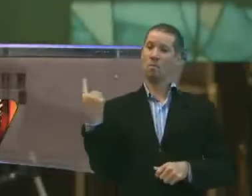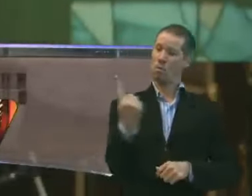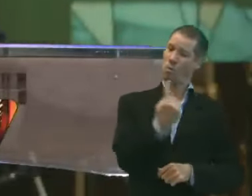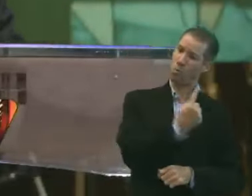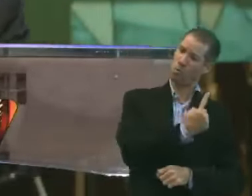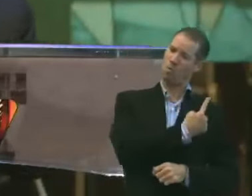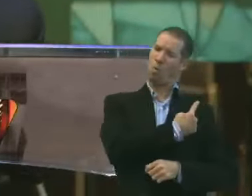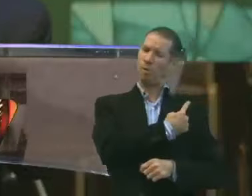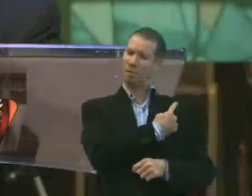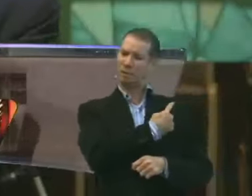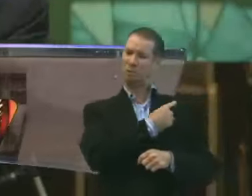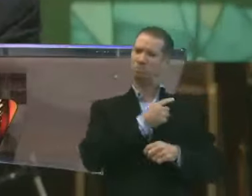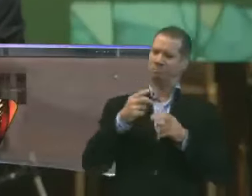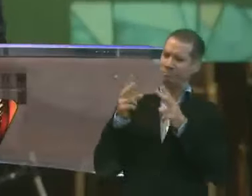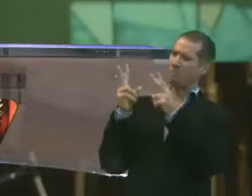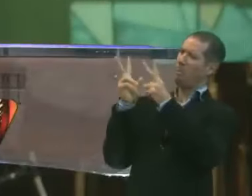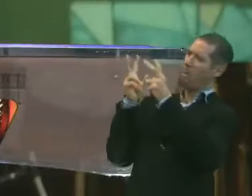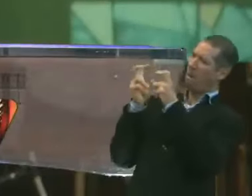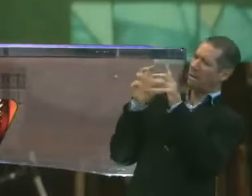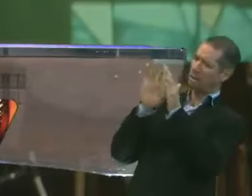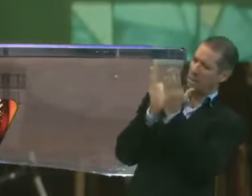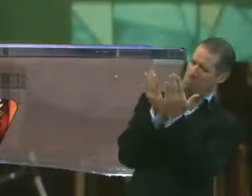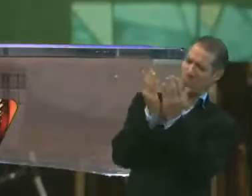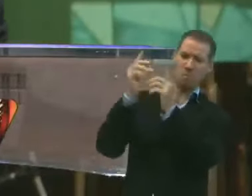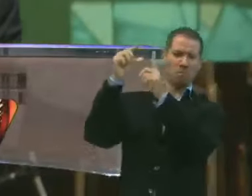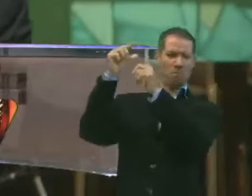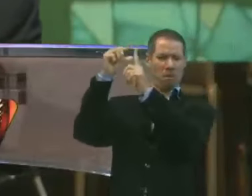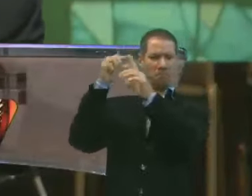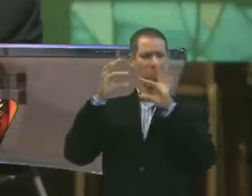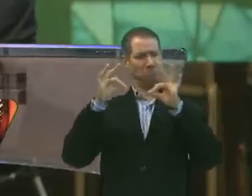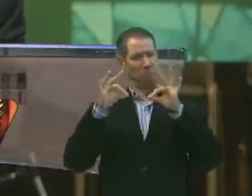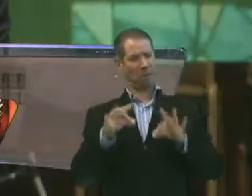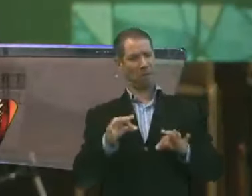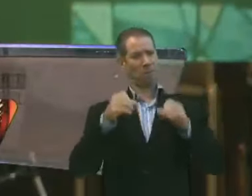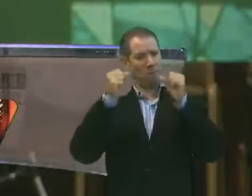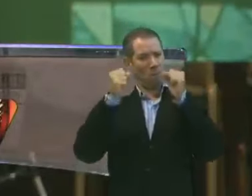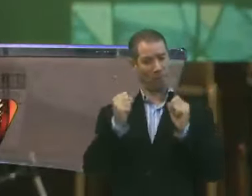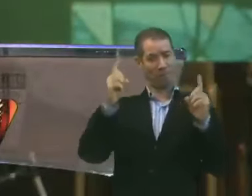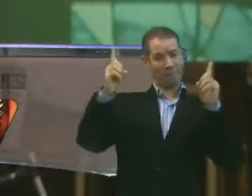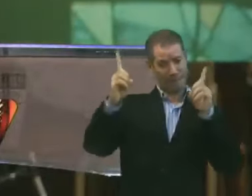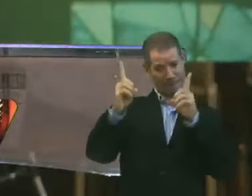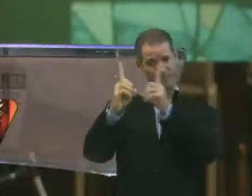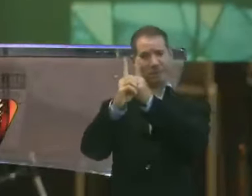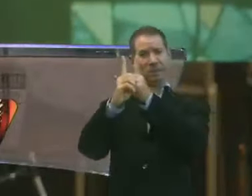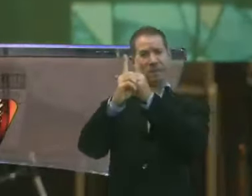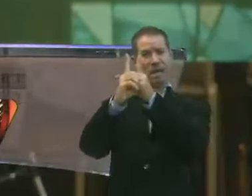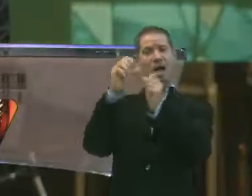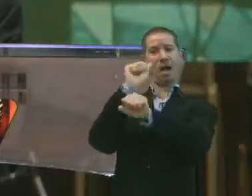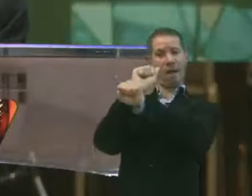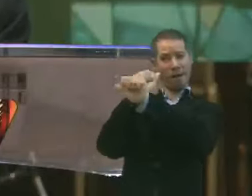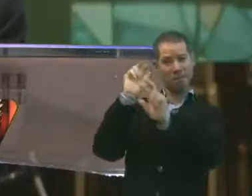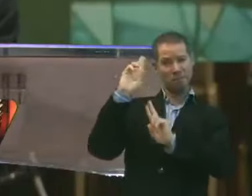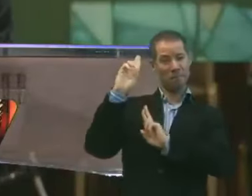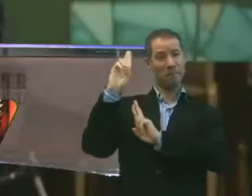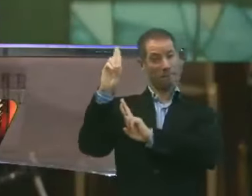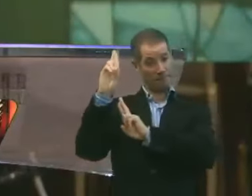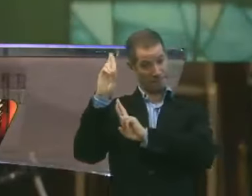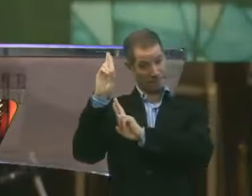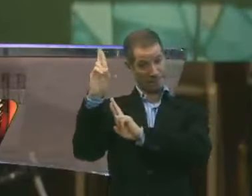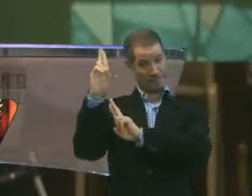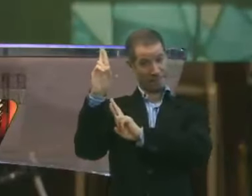olhamos para essa palavra, certamente nós podemos identificar a esperança